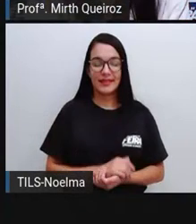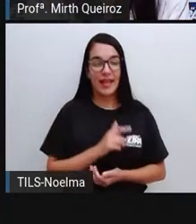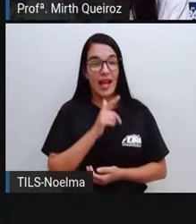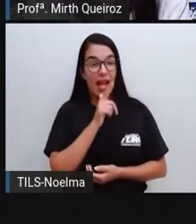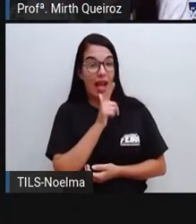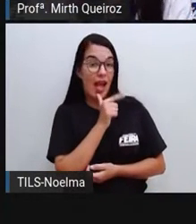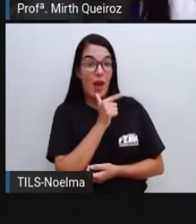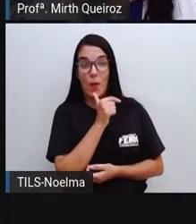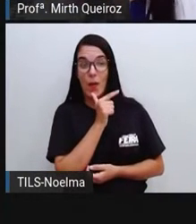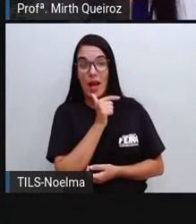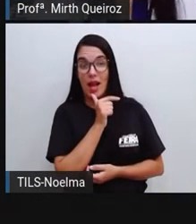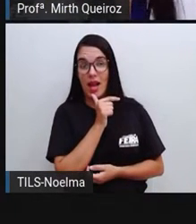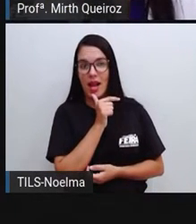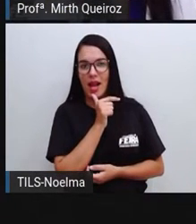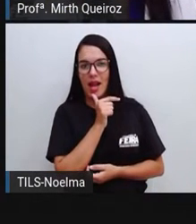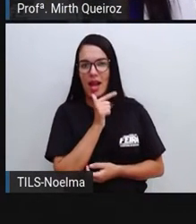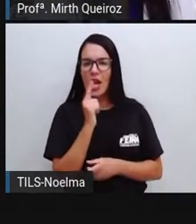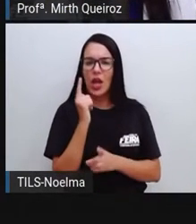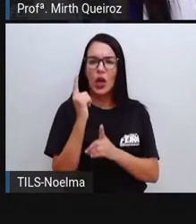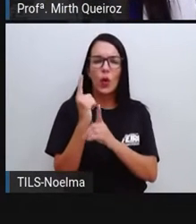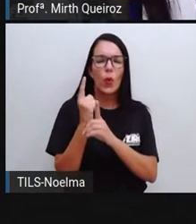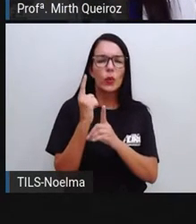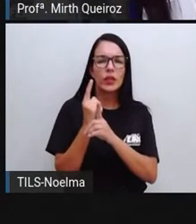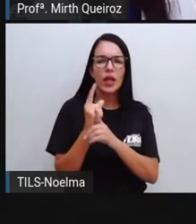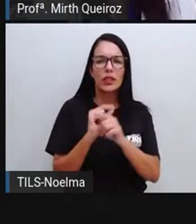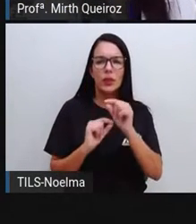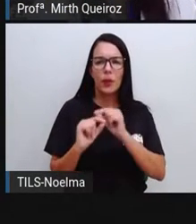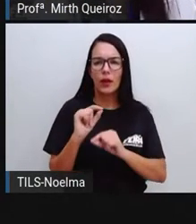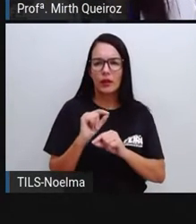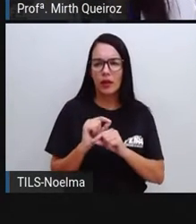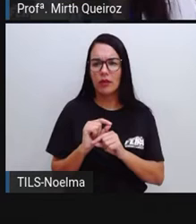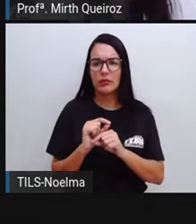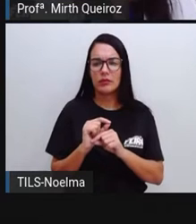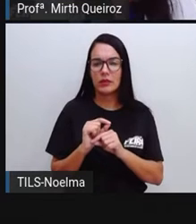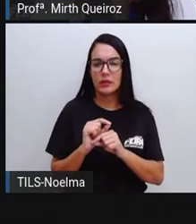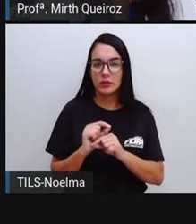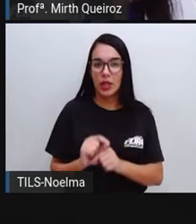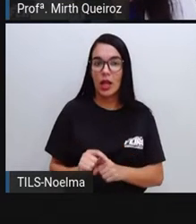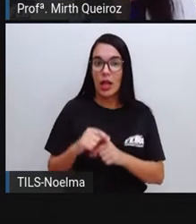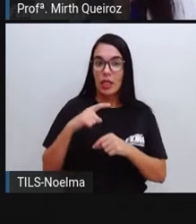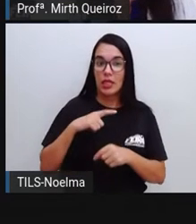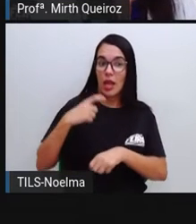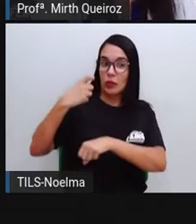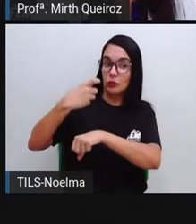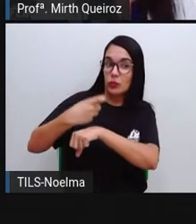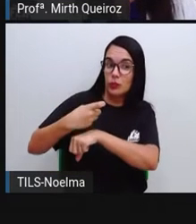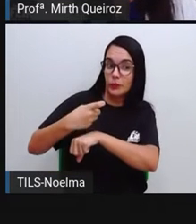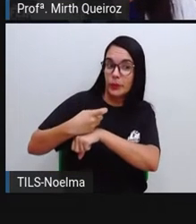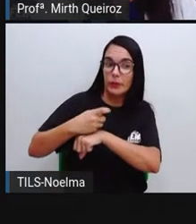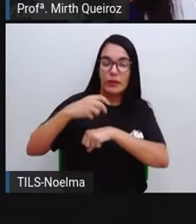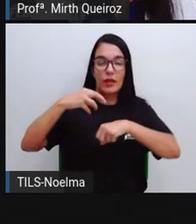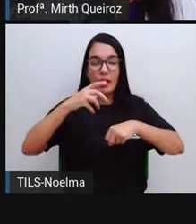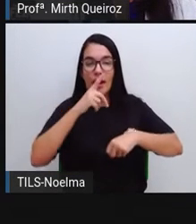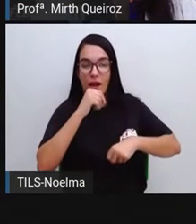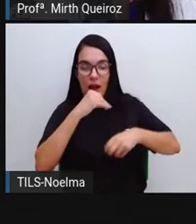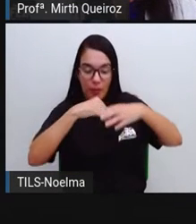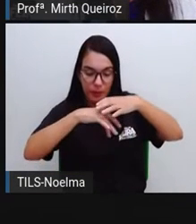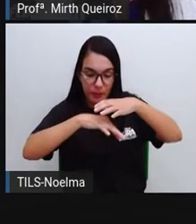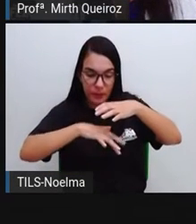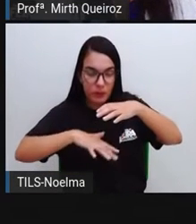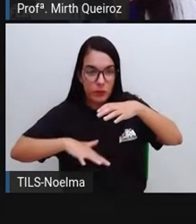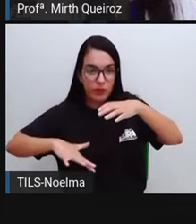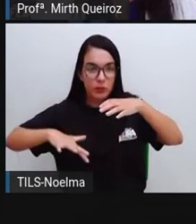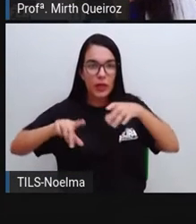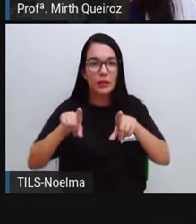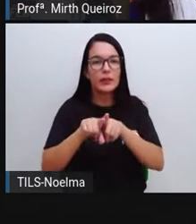Água Encontrada no estado, nos estados sólido, líquido e gasoso,